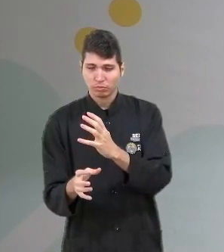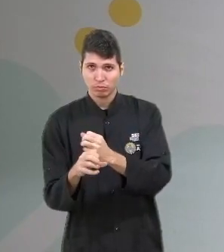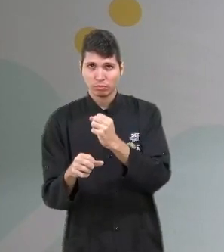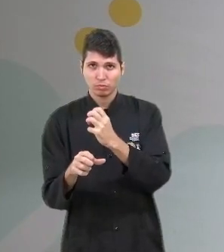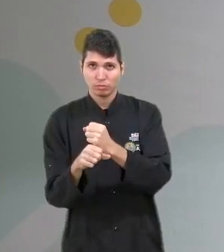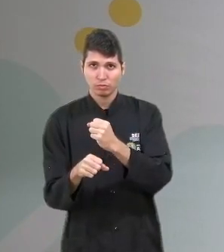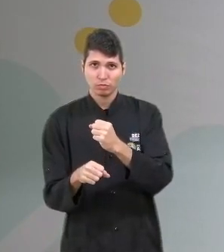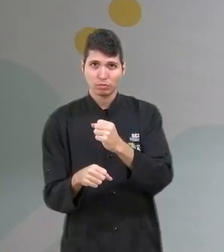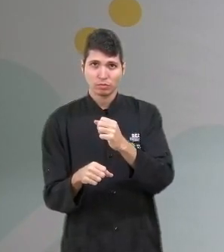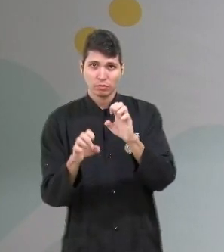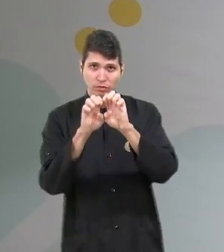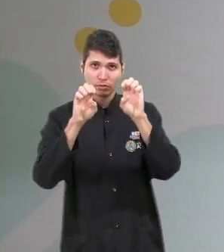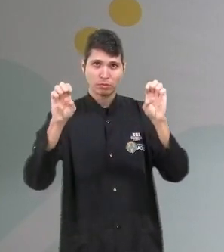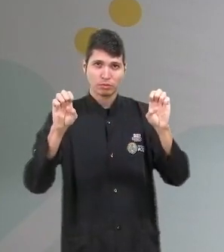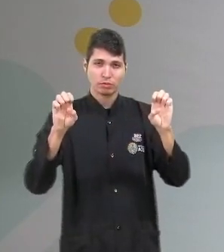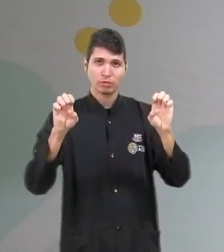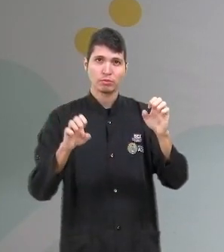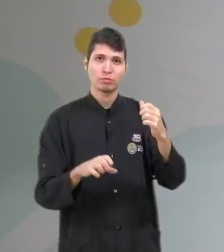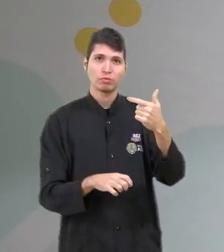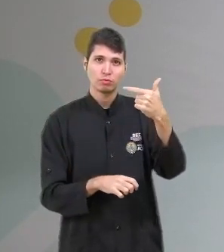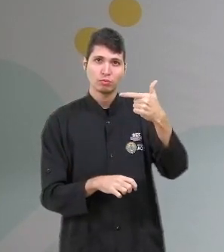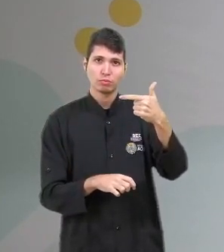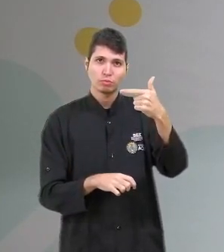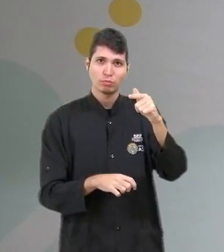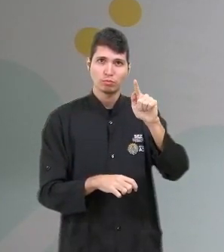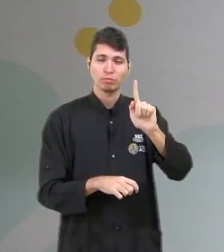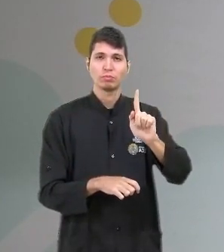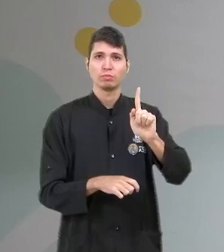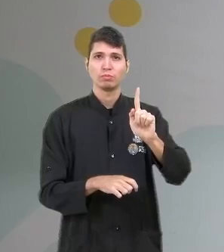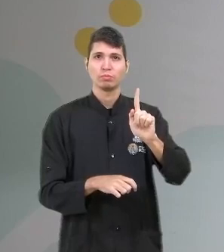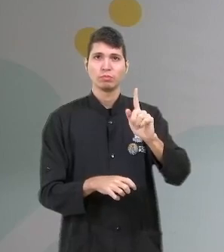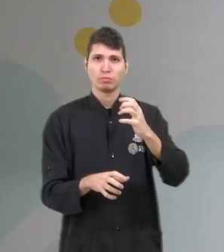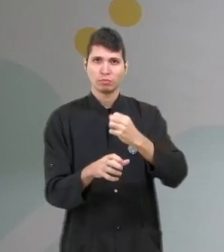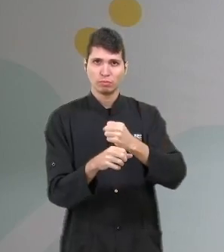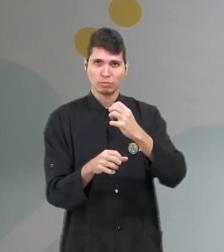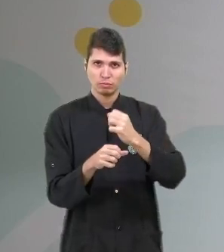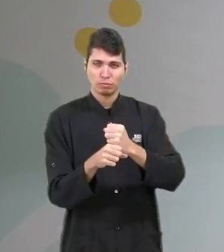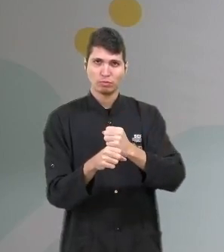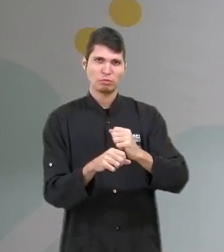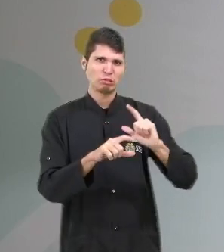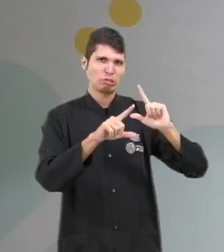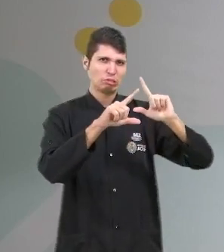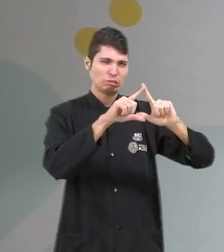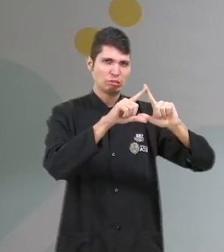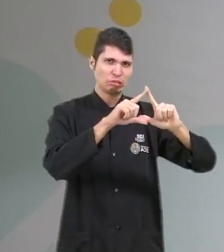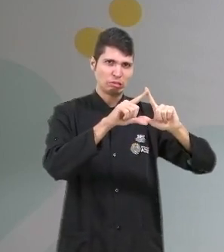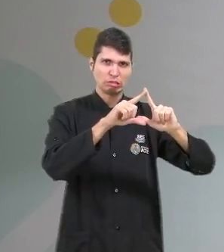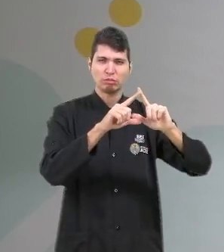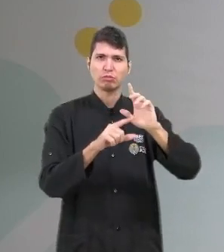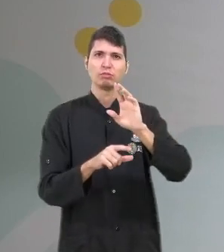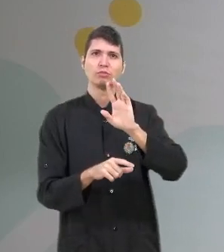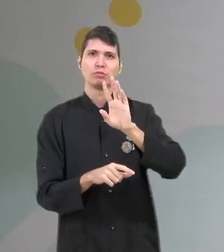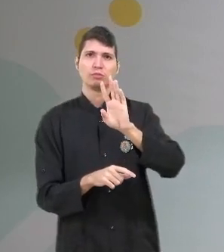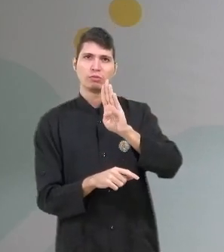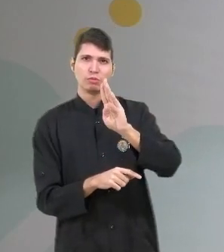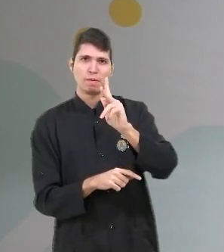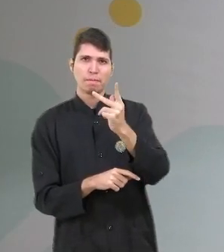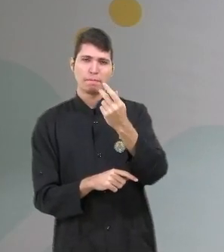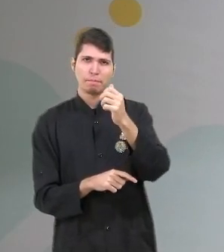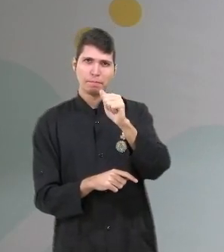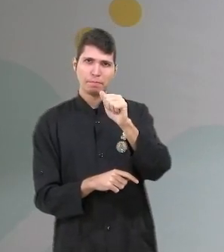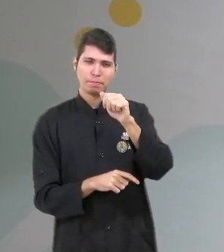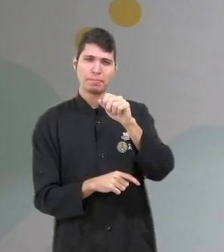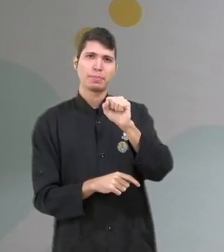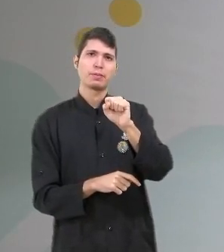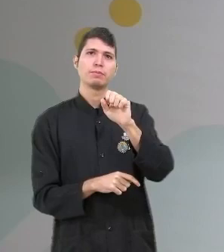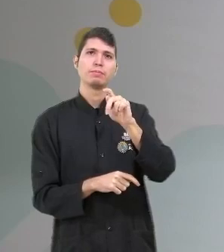do segundo grau aqui, ó. Porque é uma equação do segundo grau. Calcula o básico, olha lá, o delta, X linha, X duas linhas, tá bom? Eu vou dar uma dica para